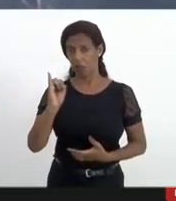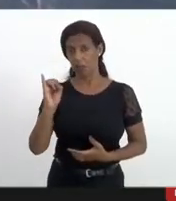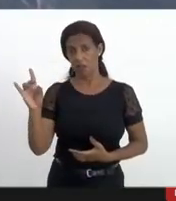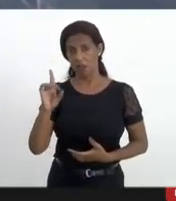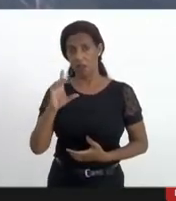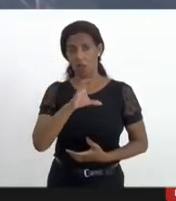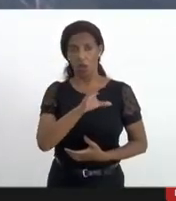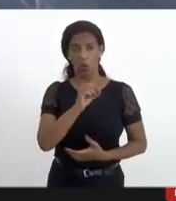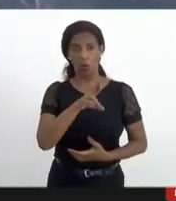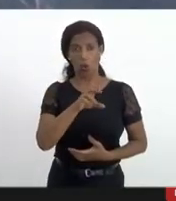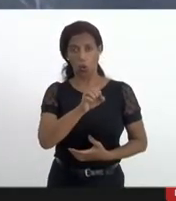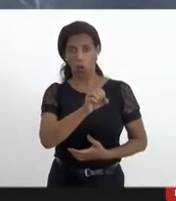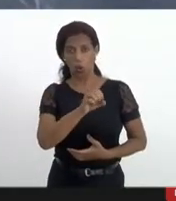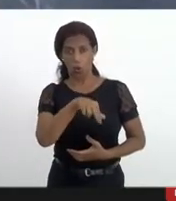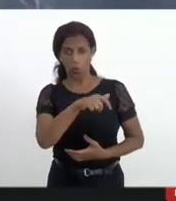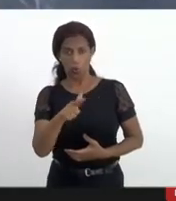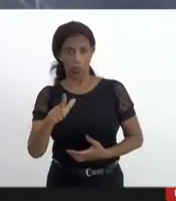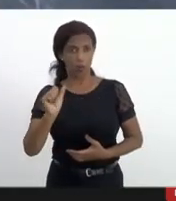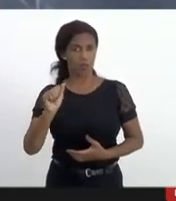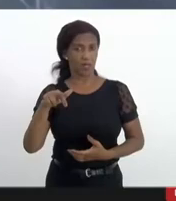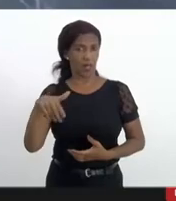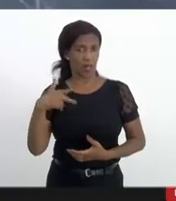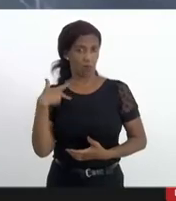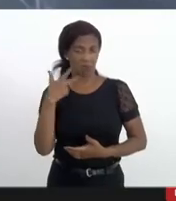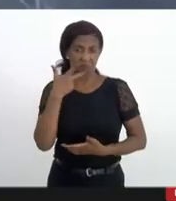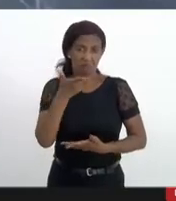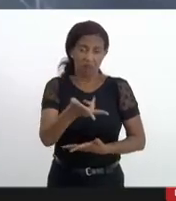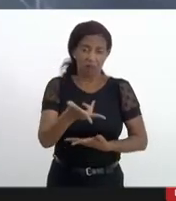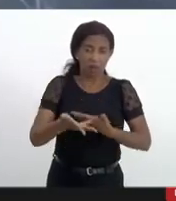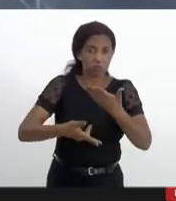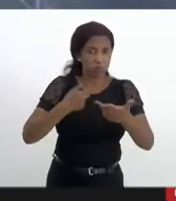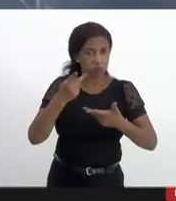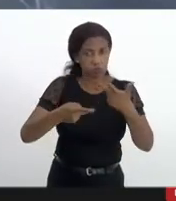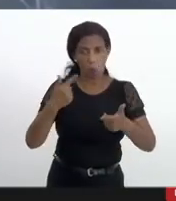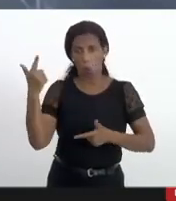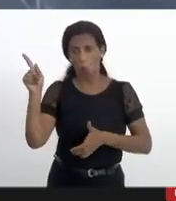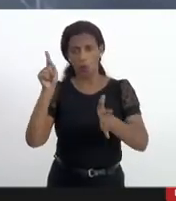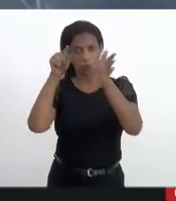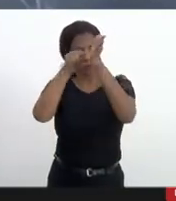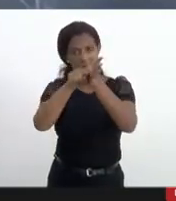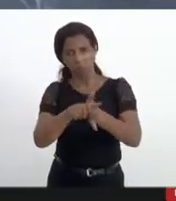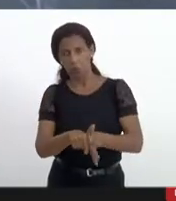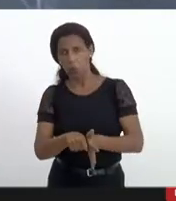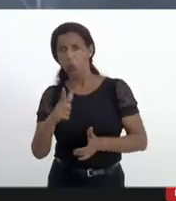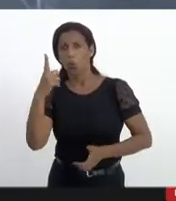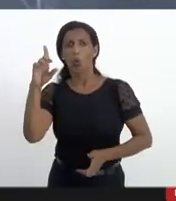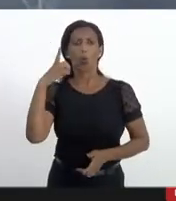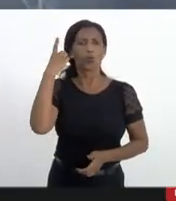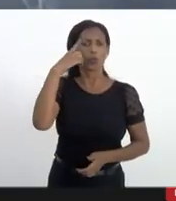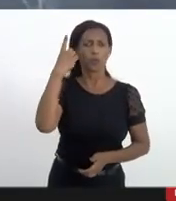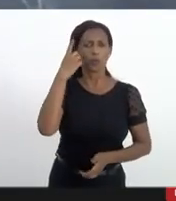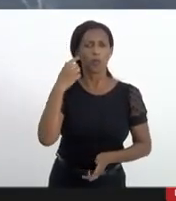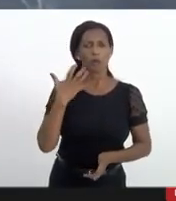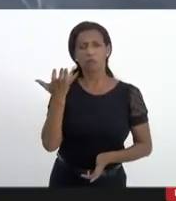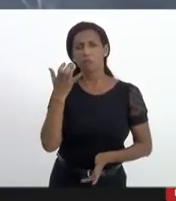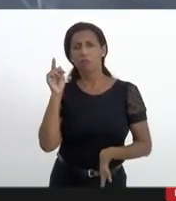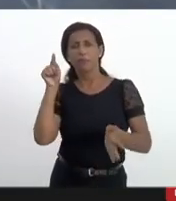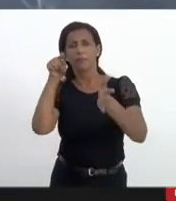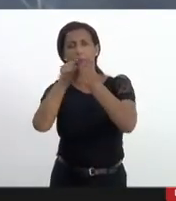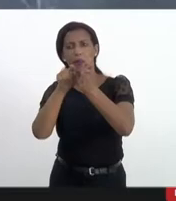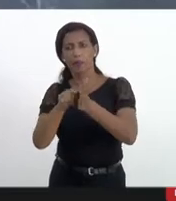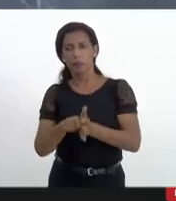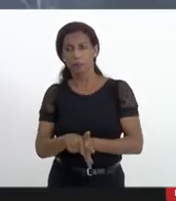Salema se encontra na sala mas caso queira trazer alguma outra pergunta ou outro deputado queira trazer alguma pergunta